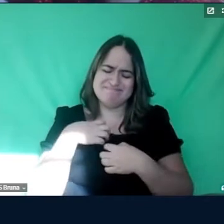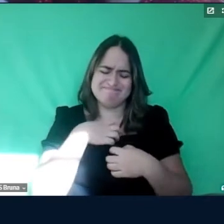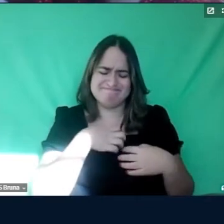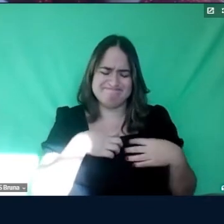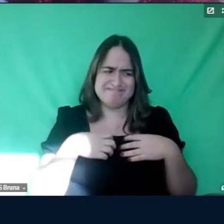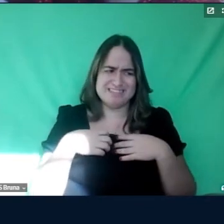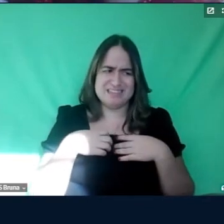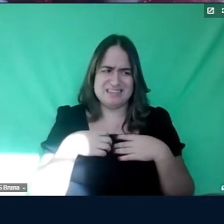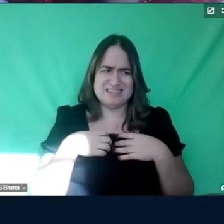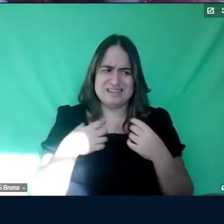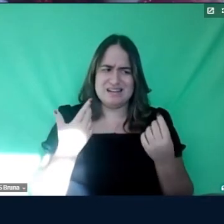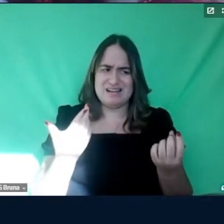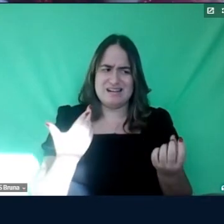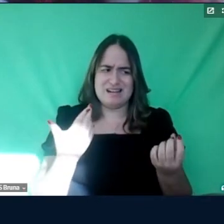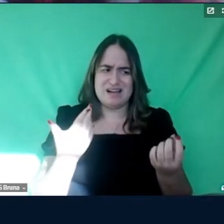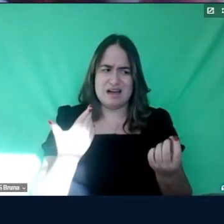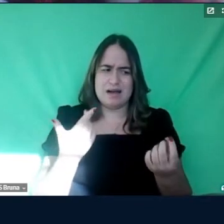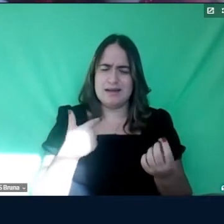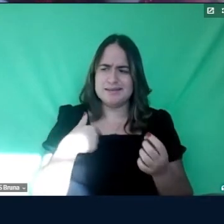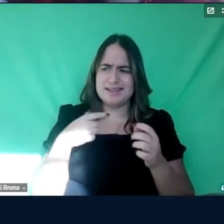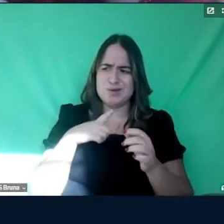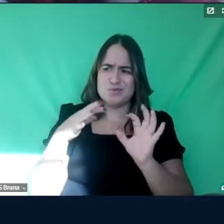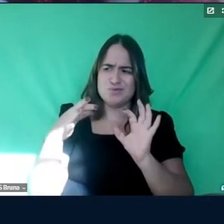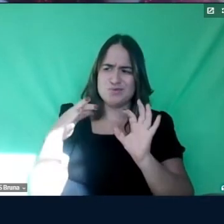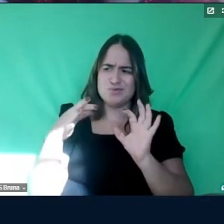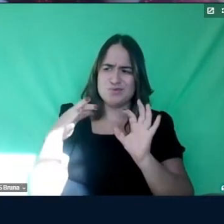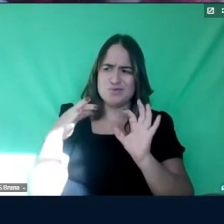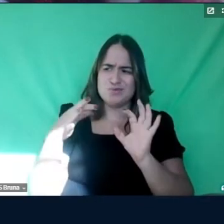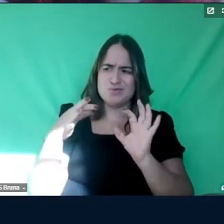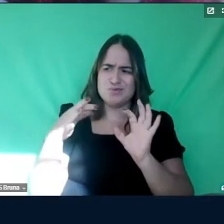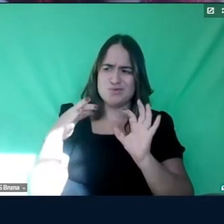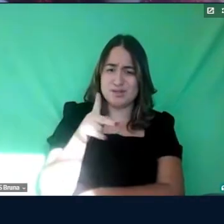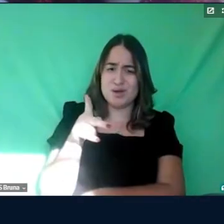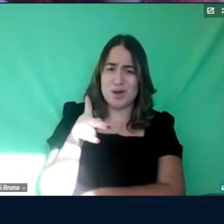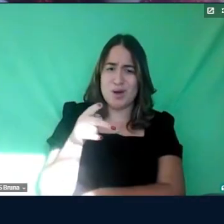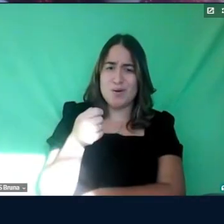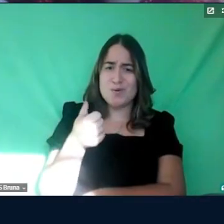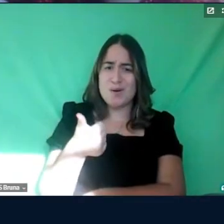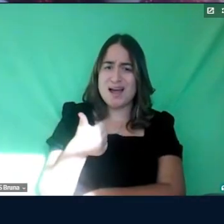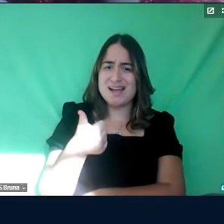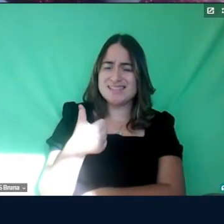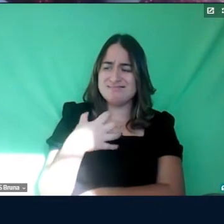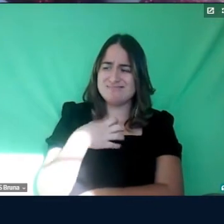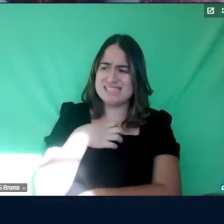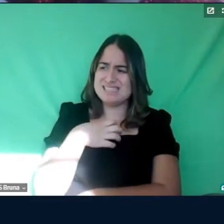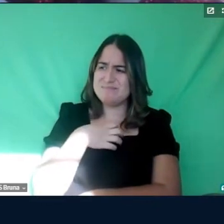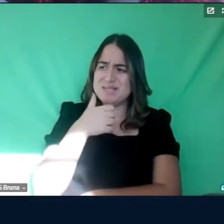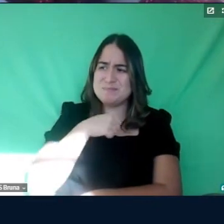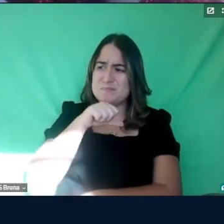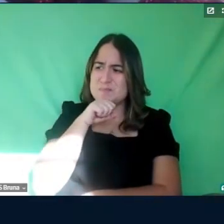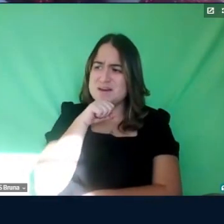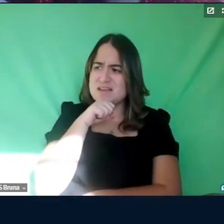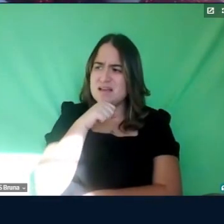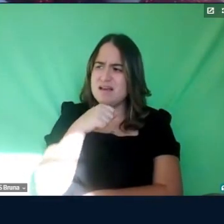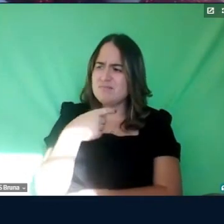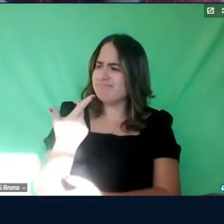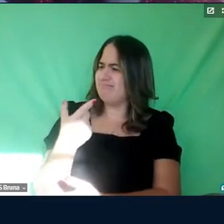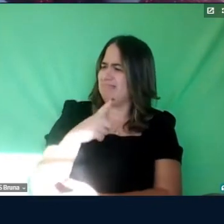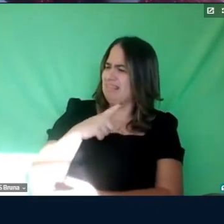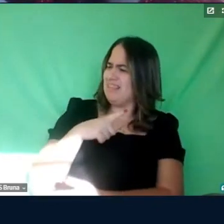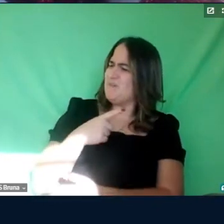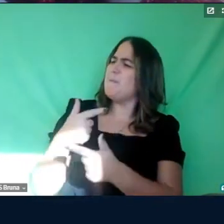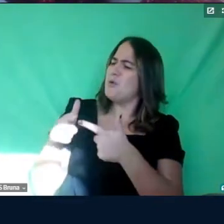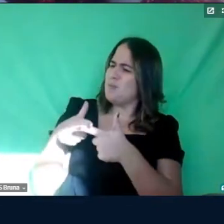aquele feeling, né, de professor, assim, quase que um feeling materno, né, de que não, mas tem alguma coisa errada aí, por que